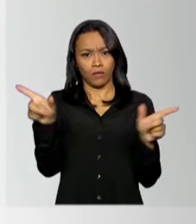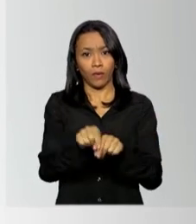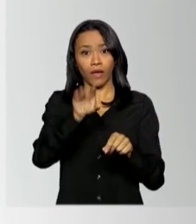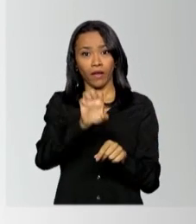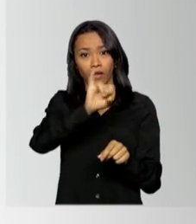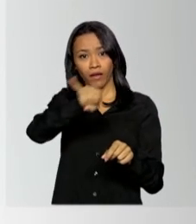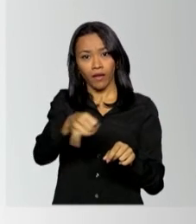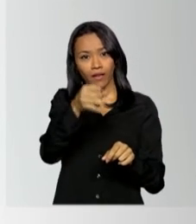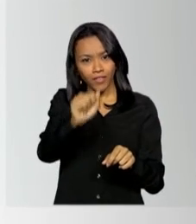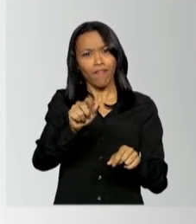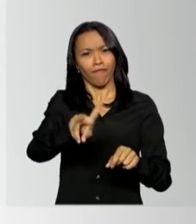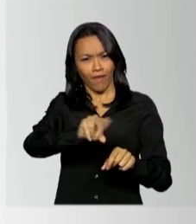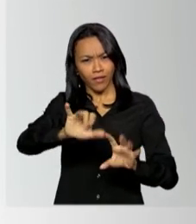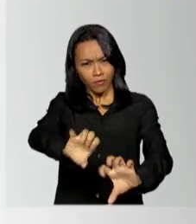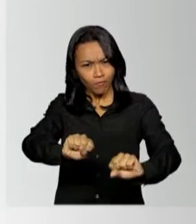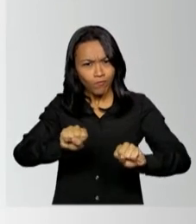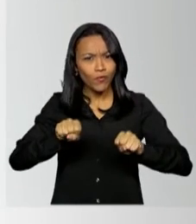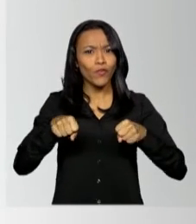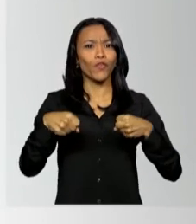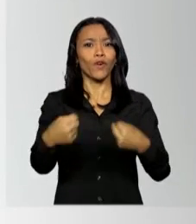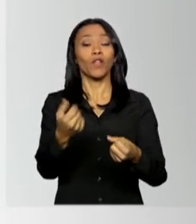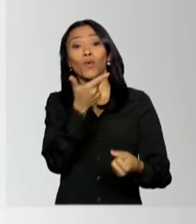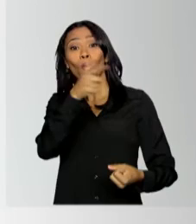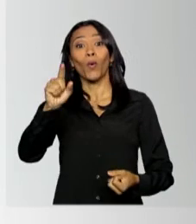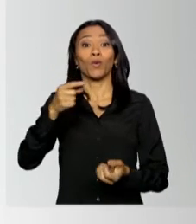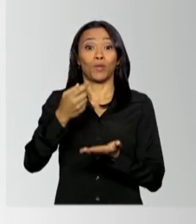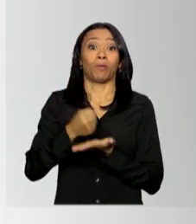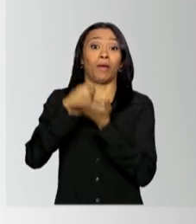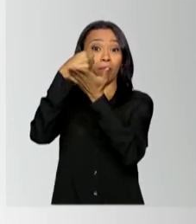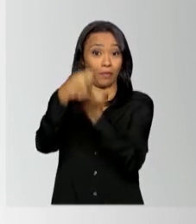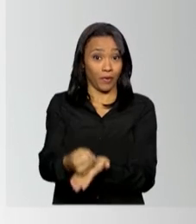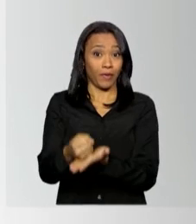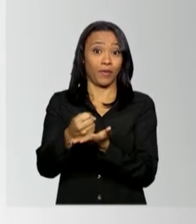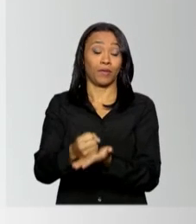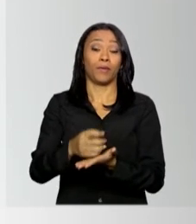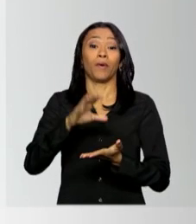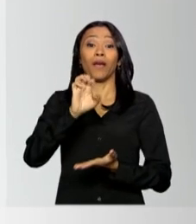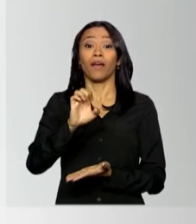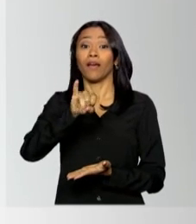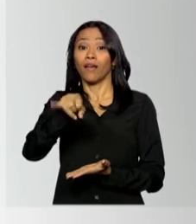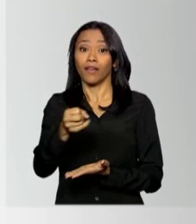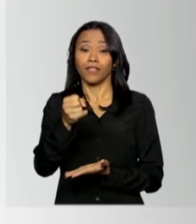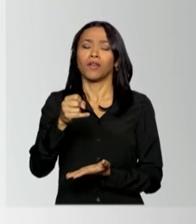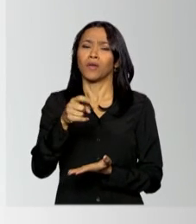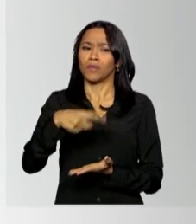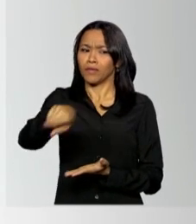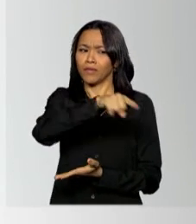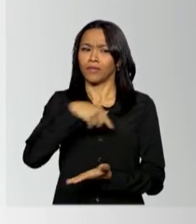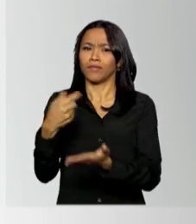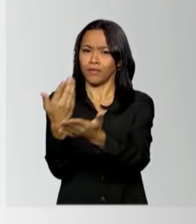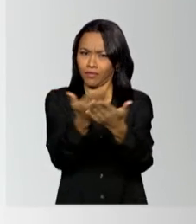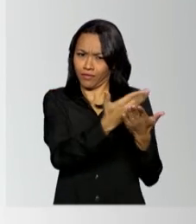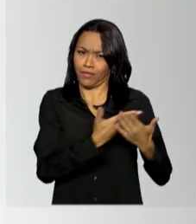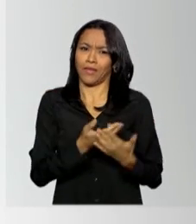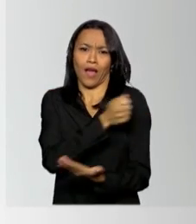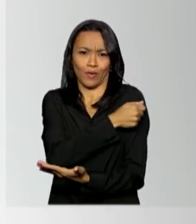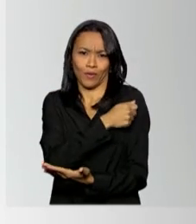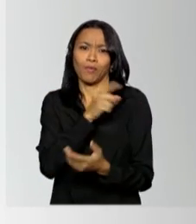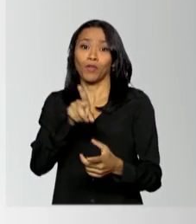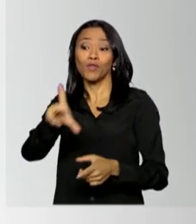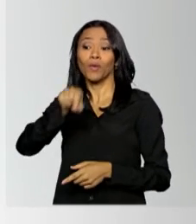adultos será fortalecida no Pronatec EJA. Os estudantes também poderão optar pelo